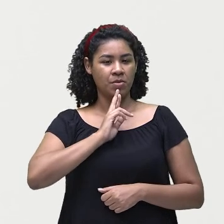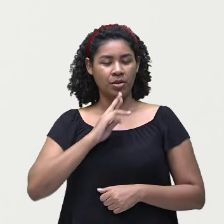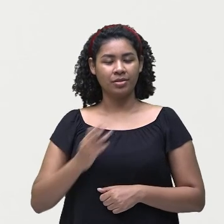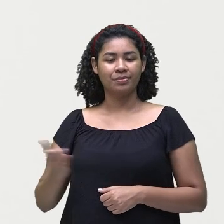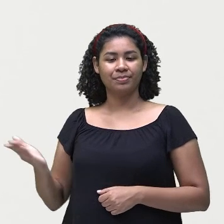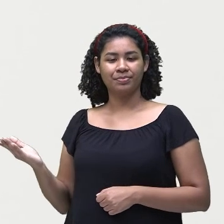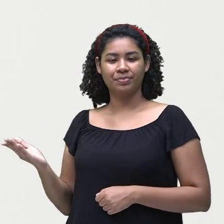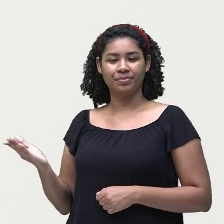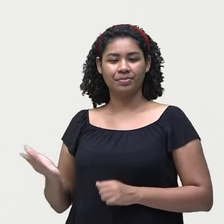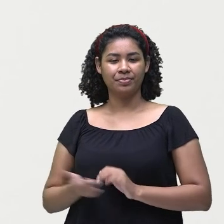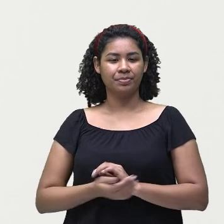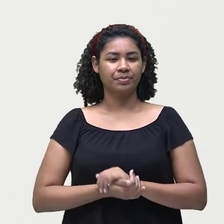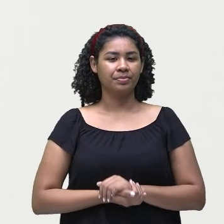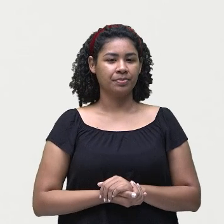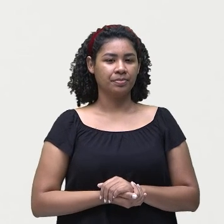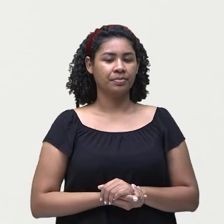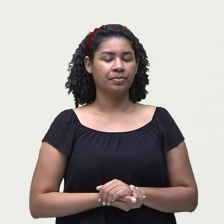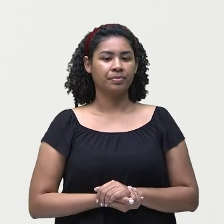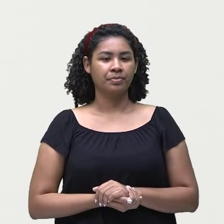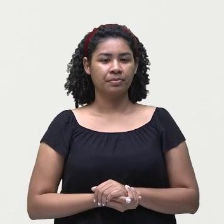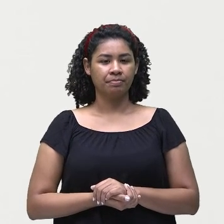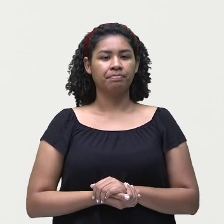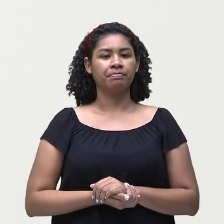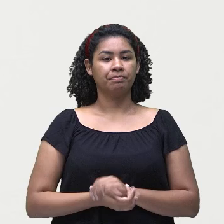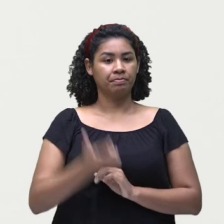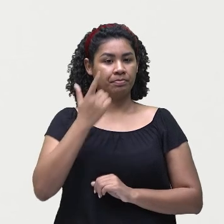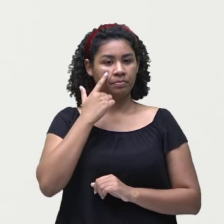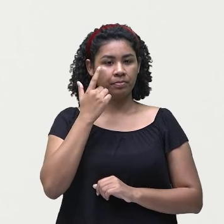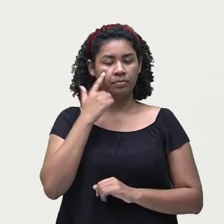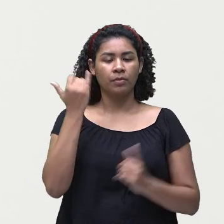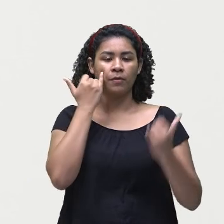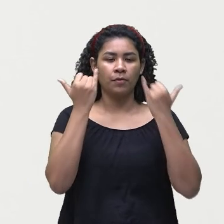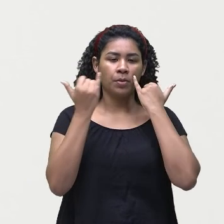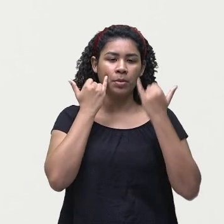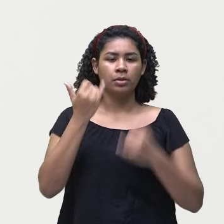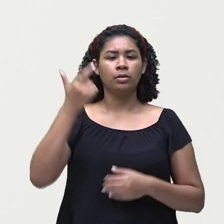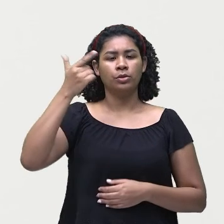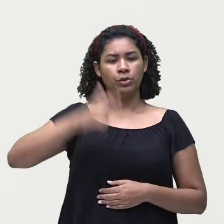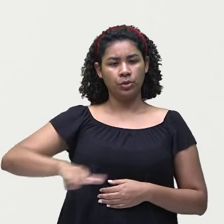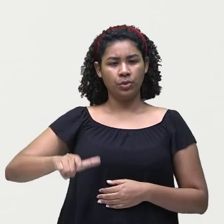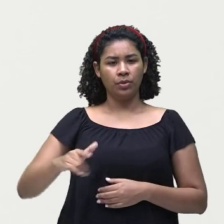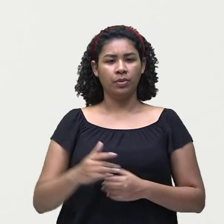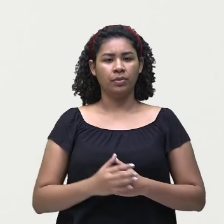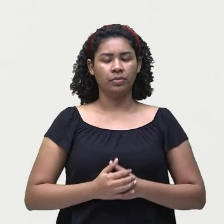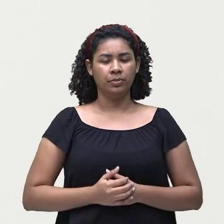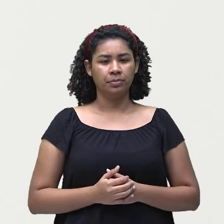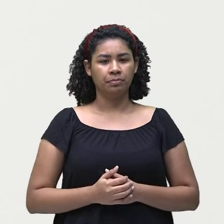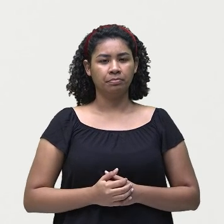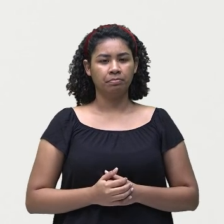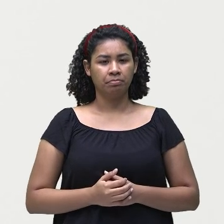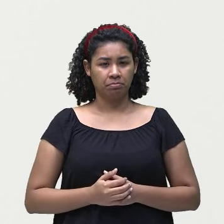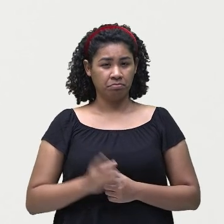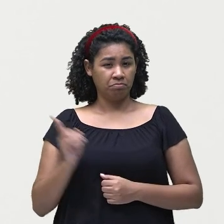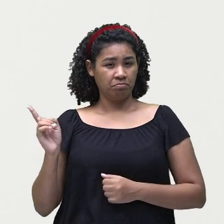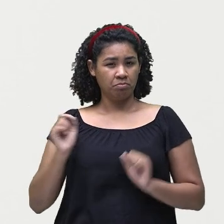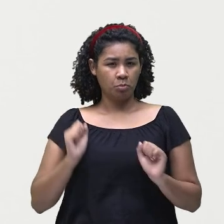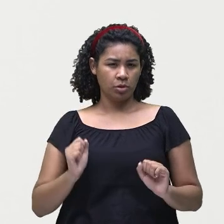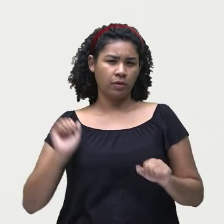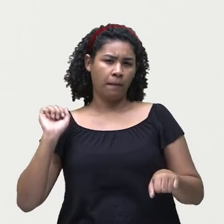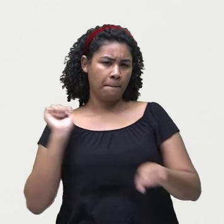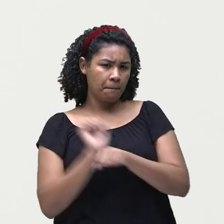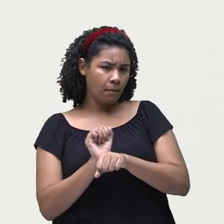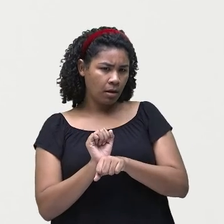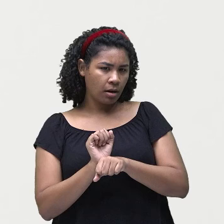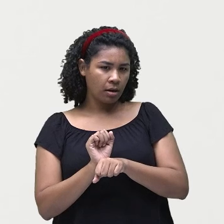play the piano. Quando a gente repete a informação, né? Da pergunta. Poderia parar aqui? Poderia.